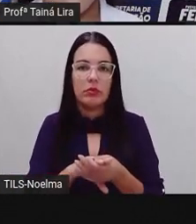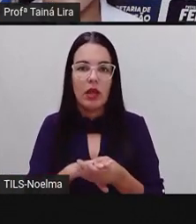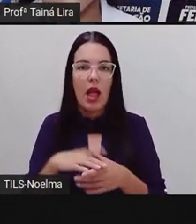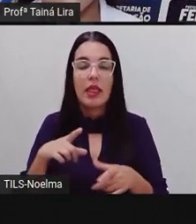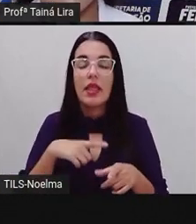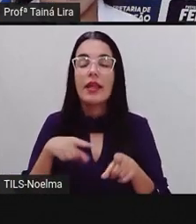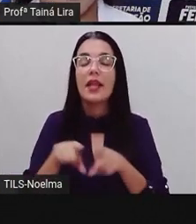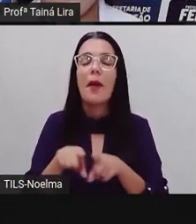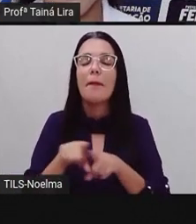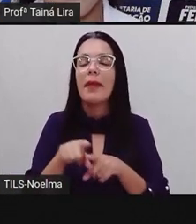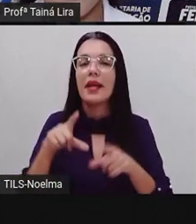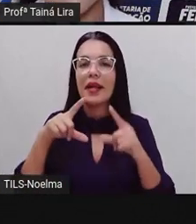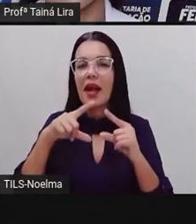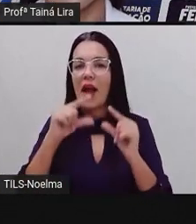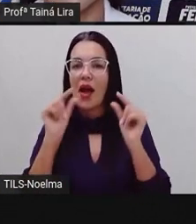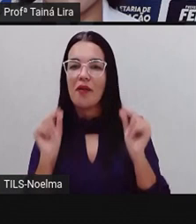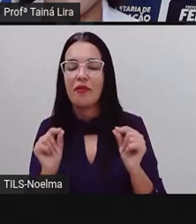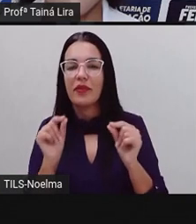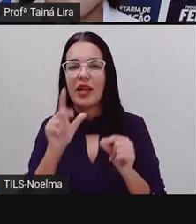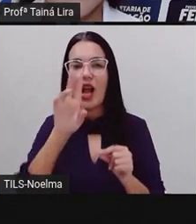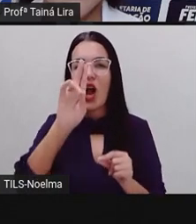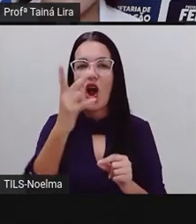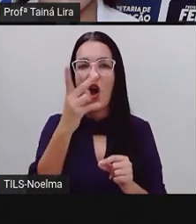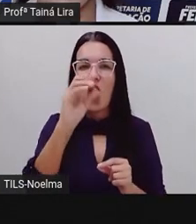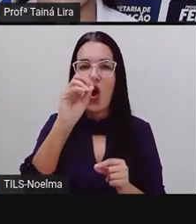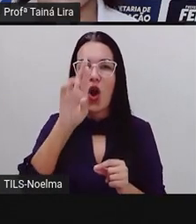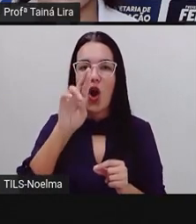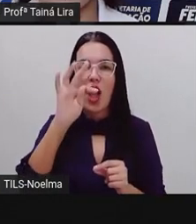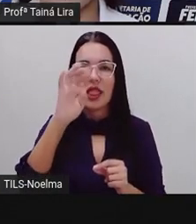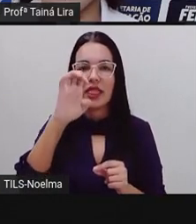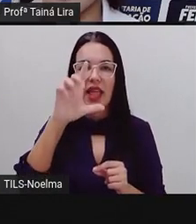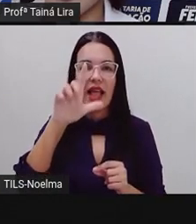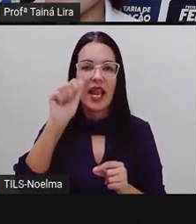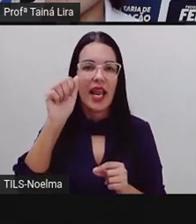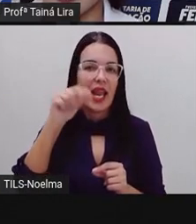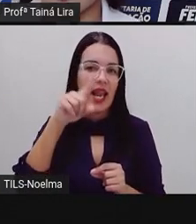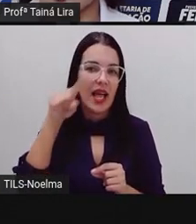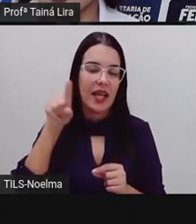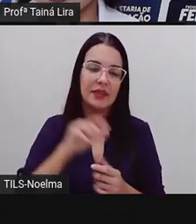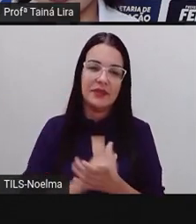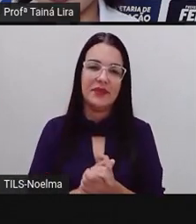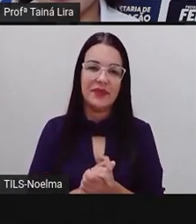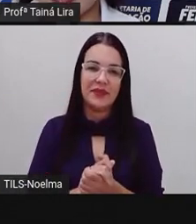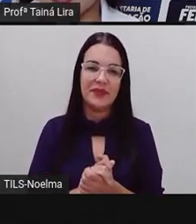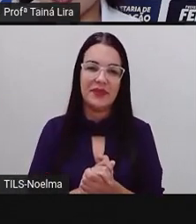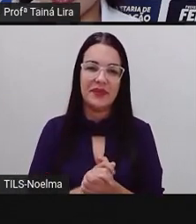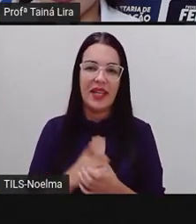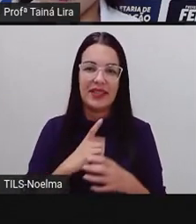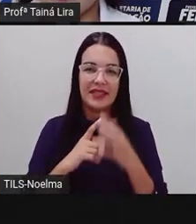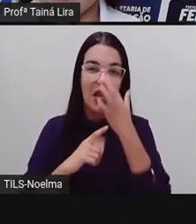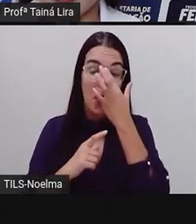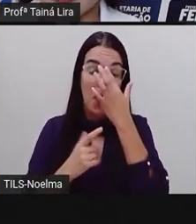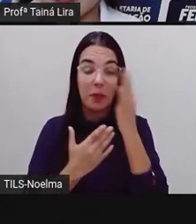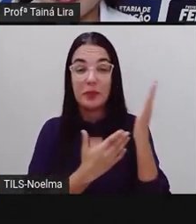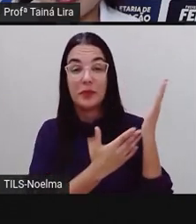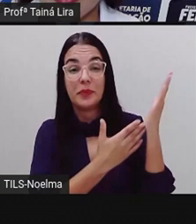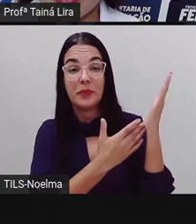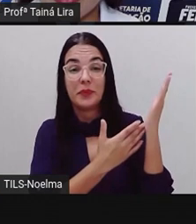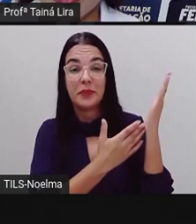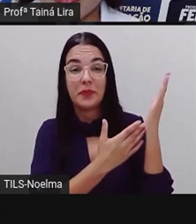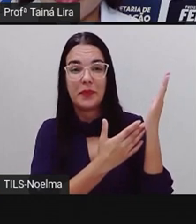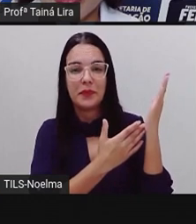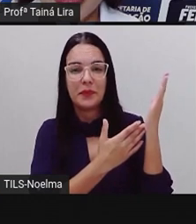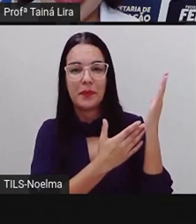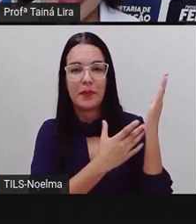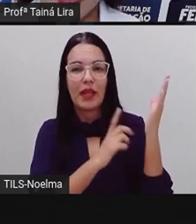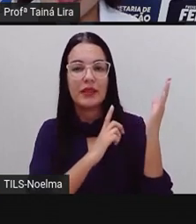hortelã também na minha casa, tá bom? Olha lá, a gente tem aqui a imagem, ó, uma planta aqui que nós